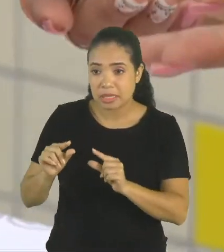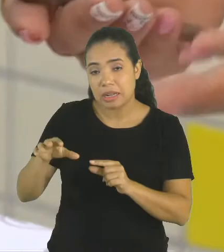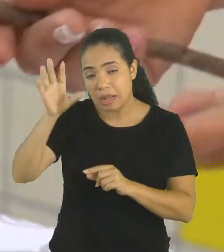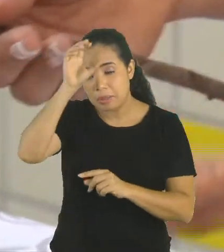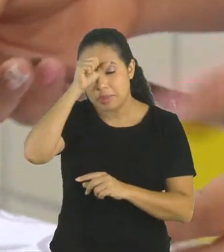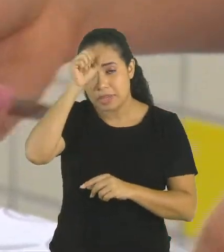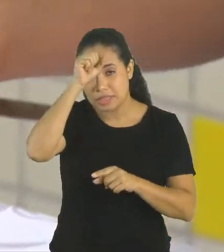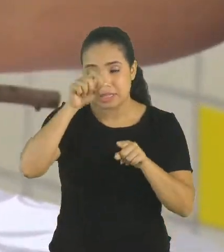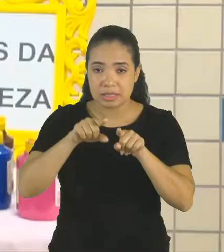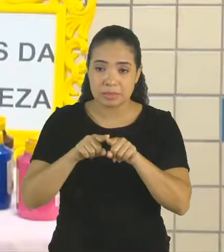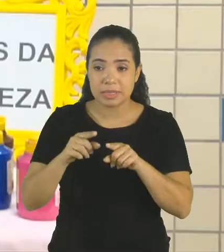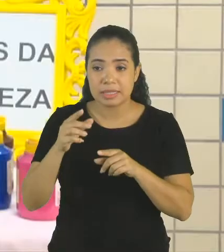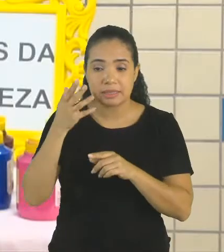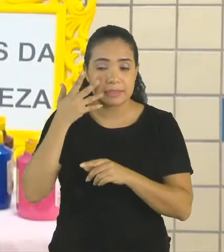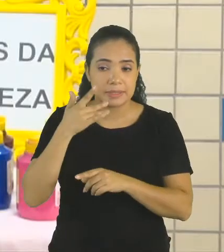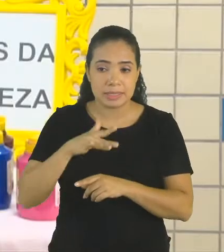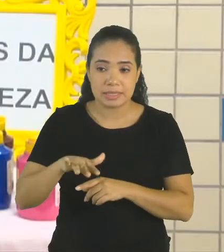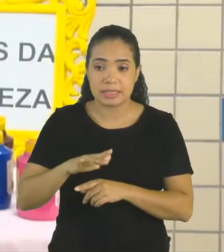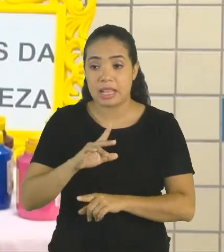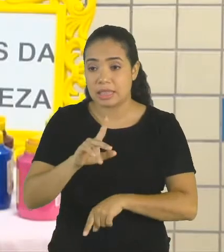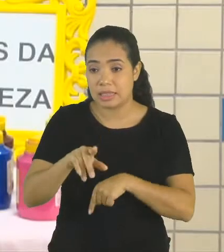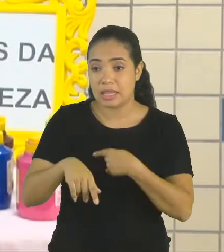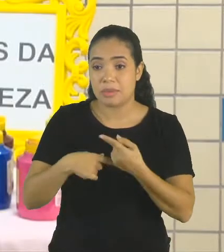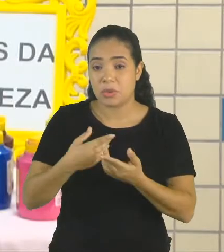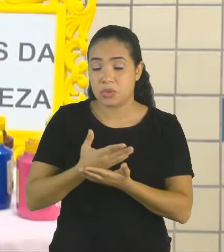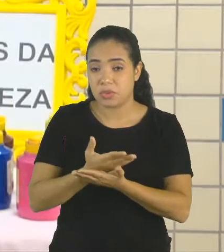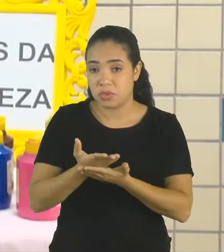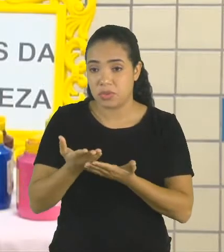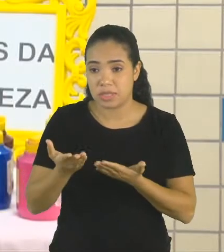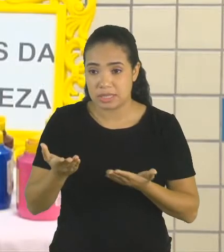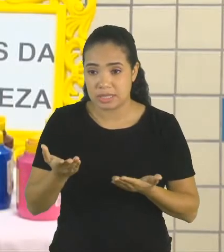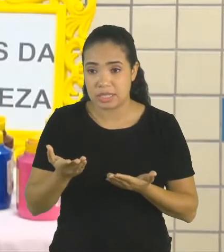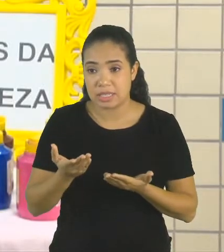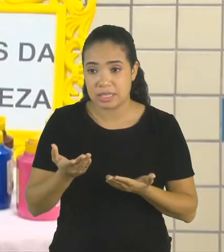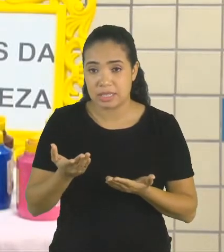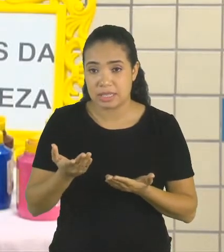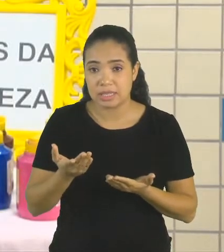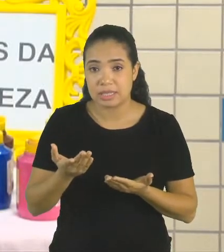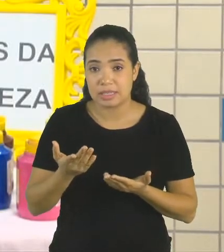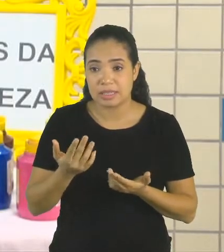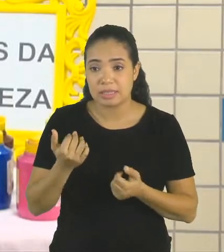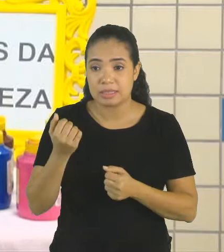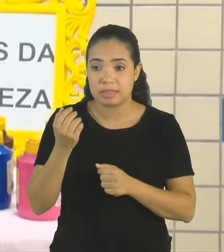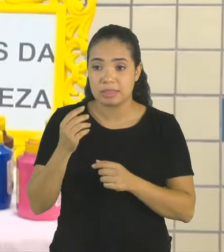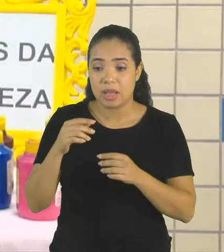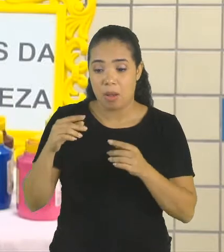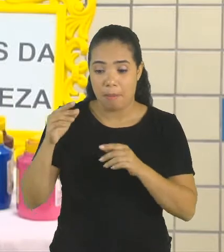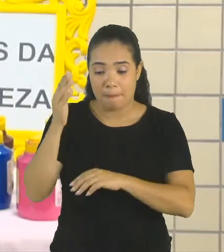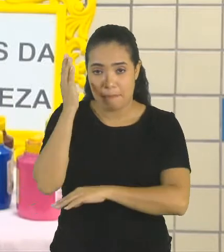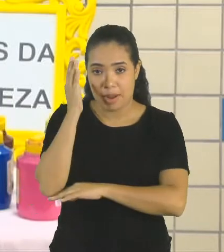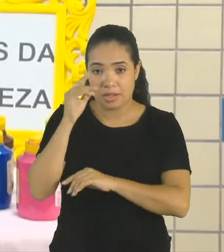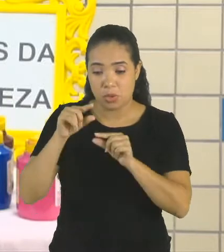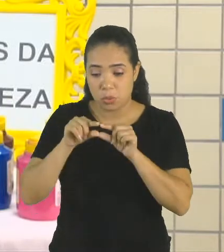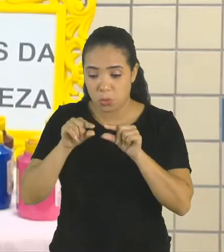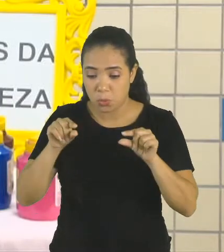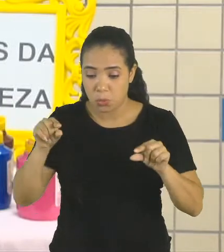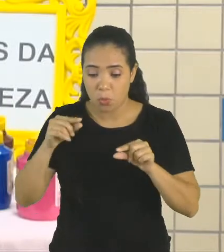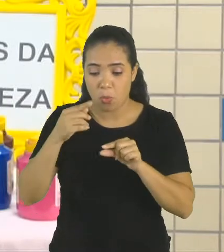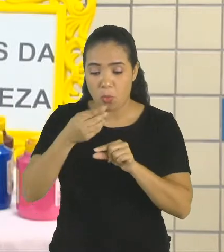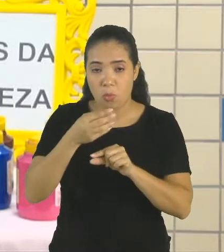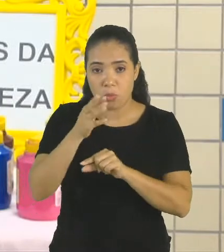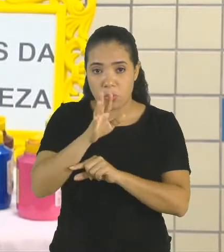aprendizado para a criança. Depois que vocês fizerem, envolveram toda a fita no pincel, que tal agora